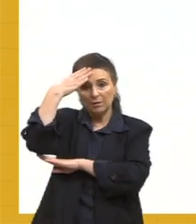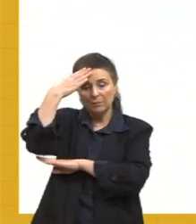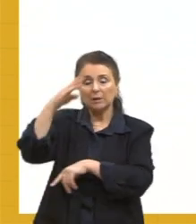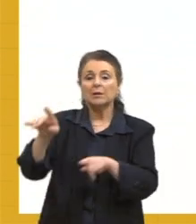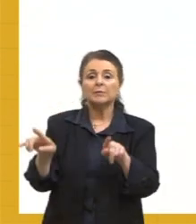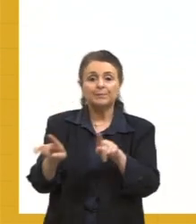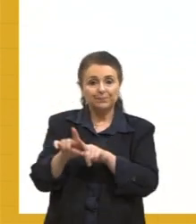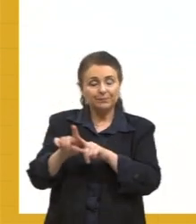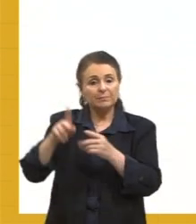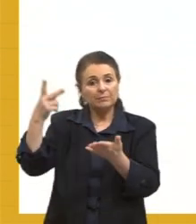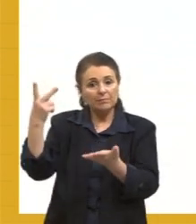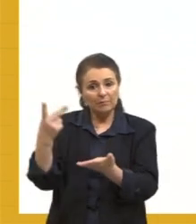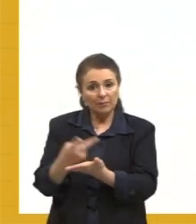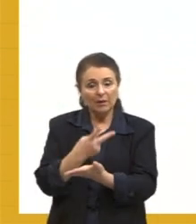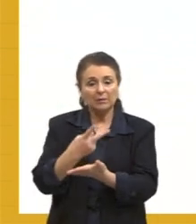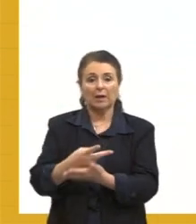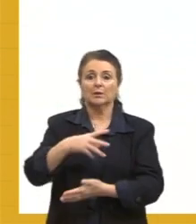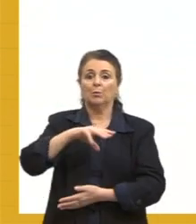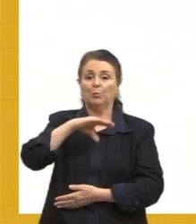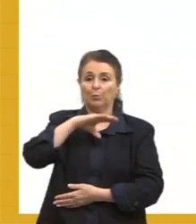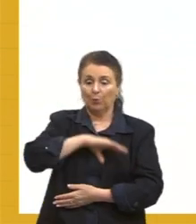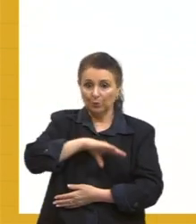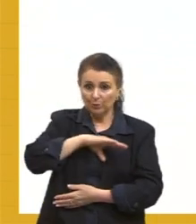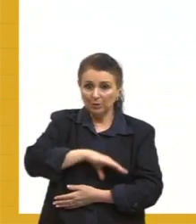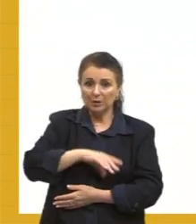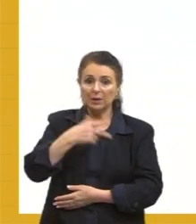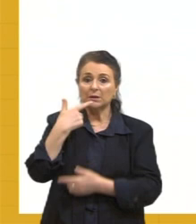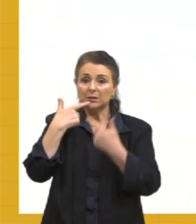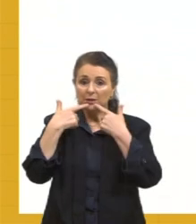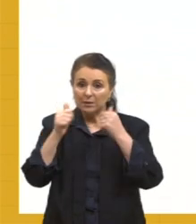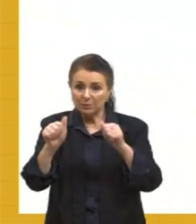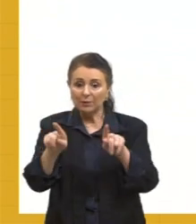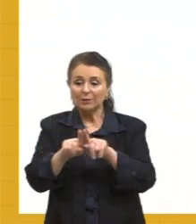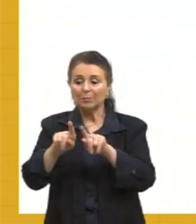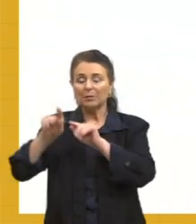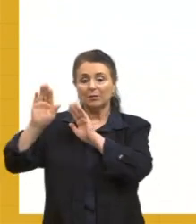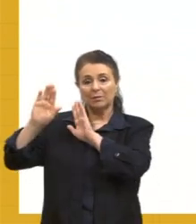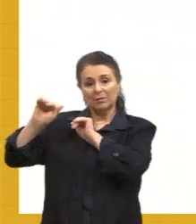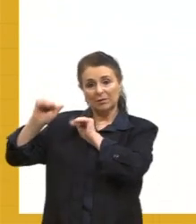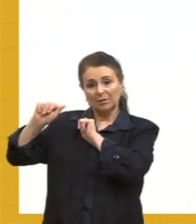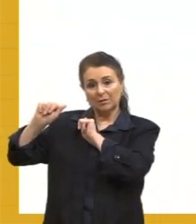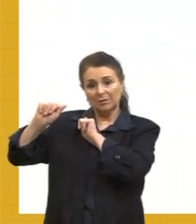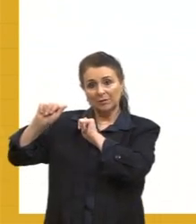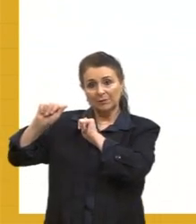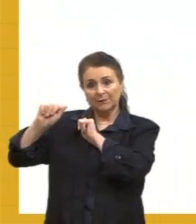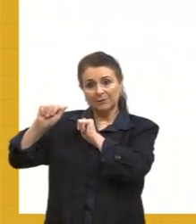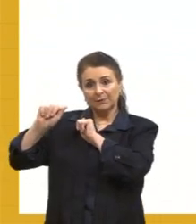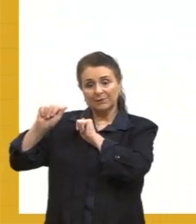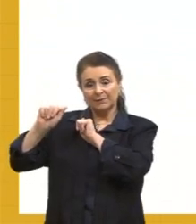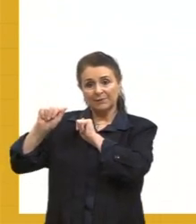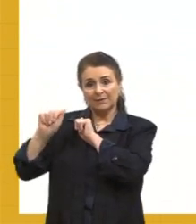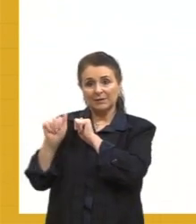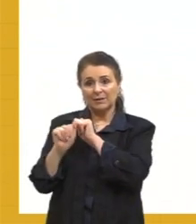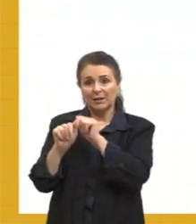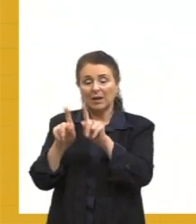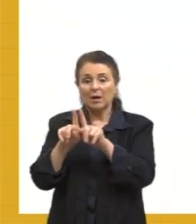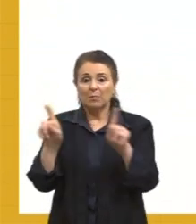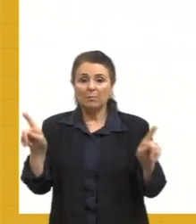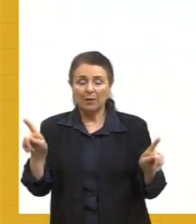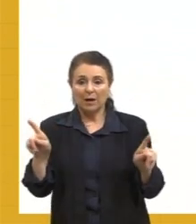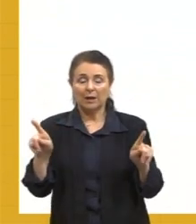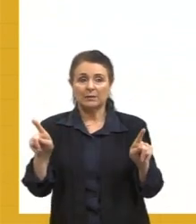forma com a língua portuguesa e com a língua espanhola. Mas a língua